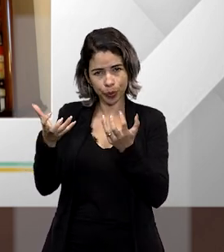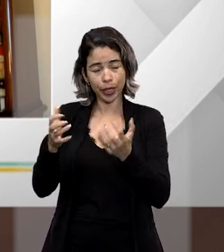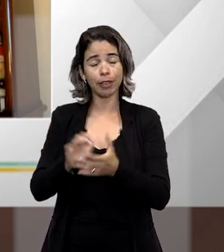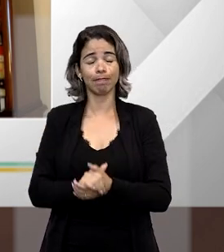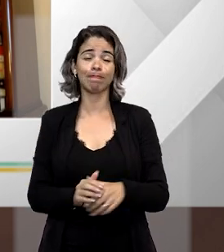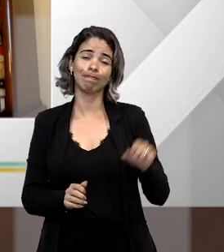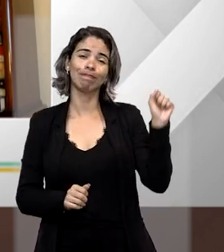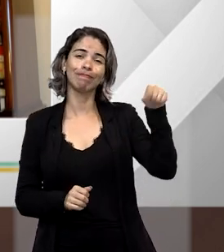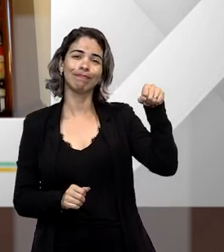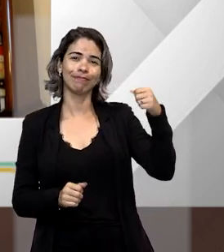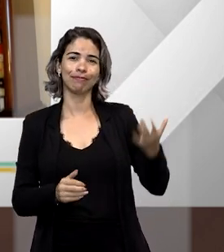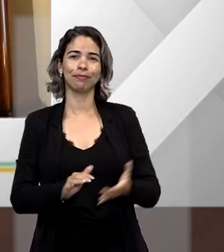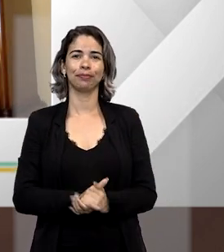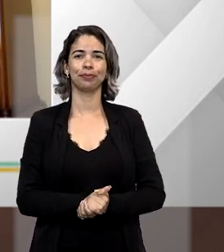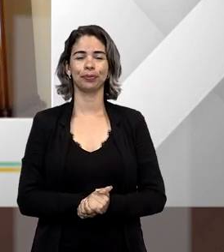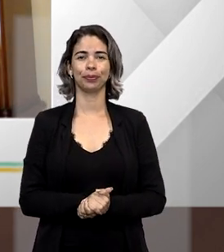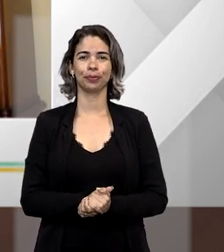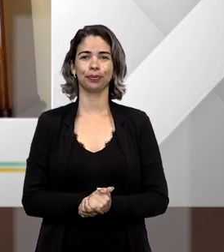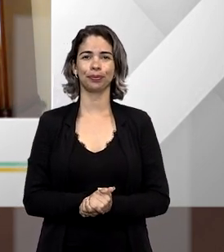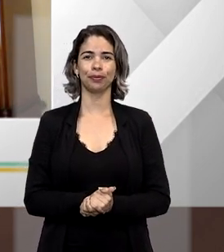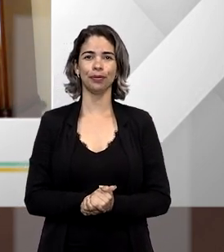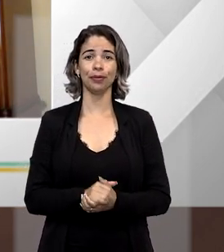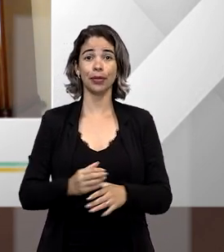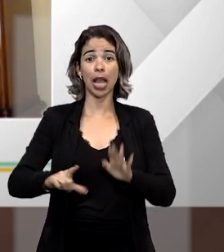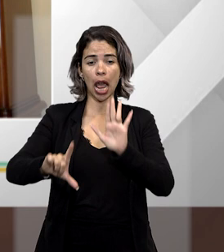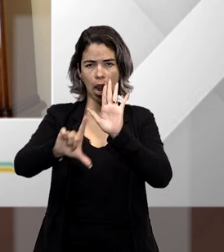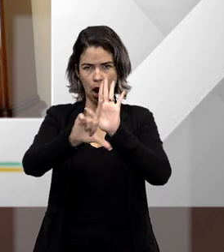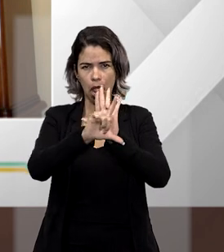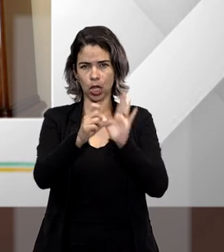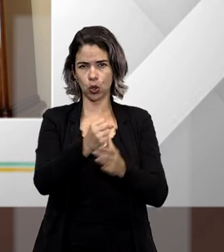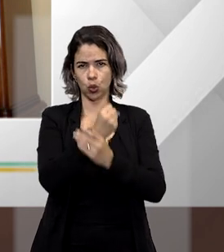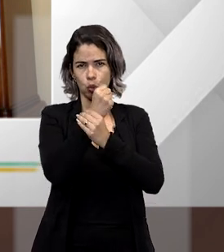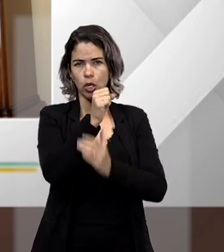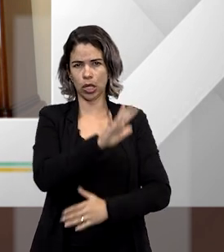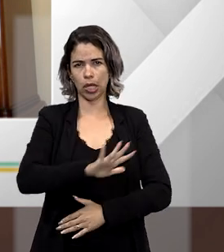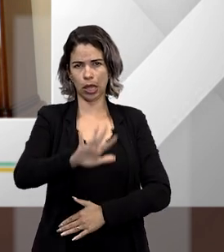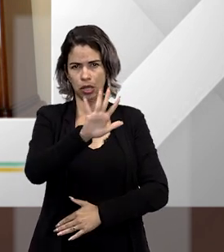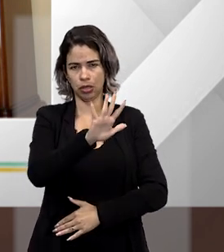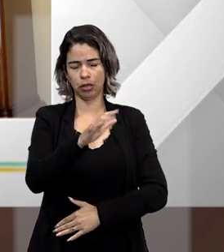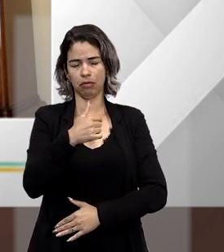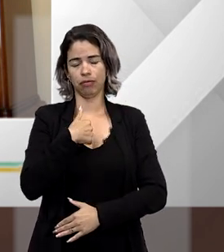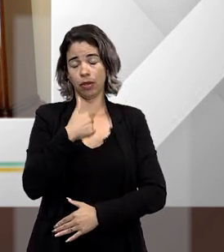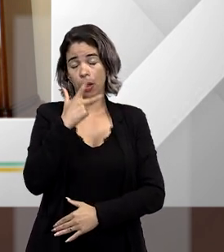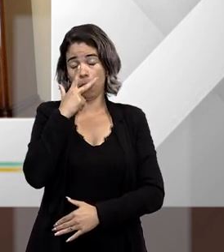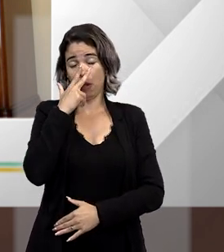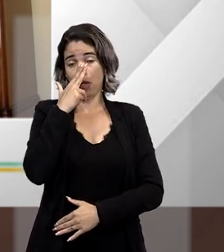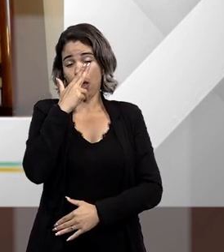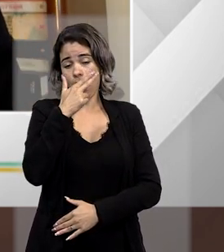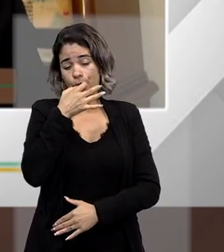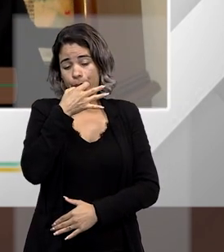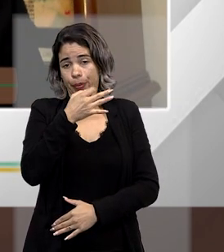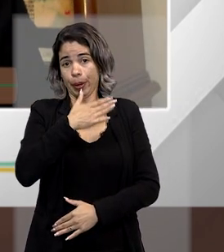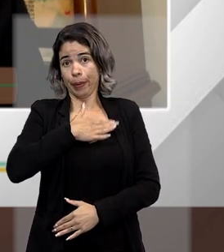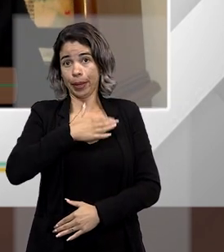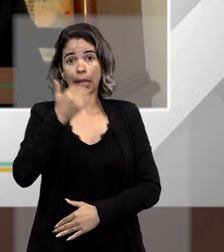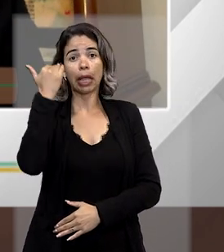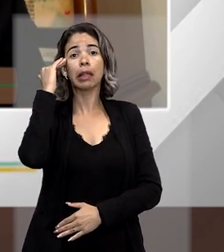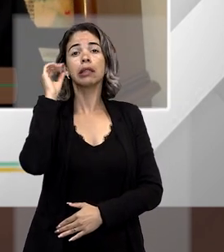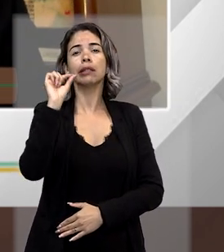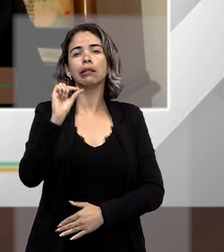É. Sim. A Lei de Segurança Nacional, a última lei, eu particularmente entendia que,